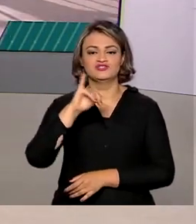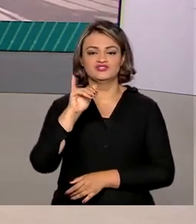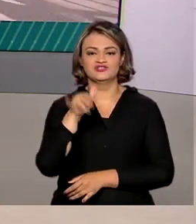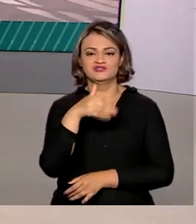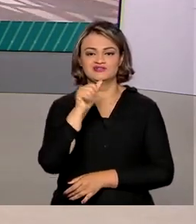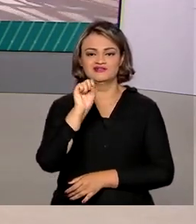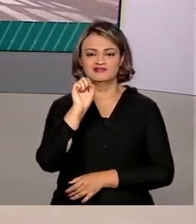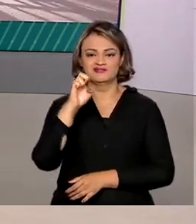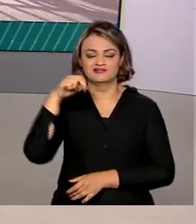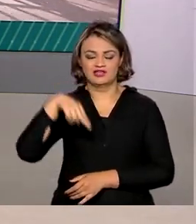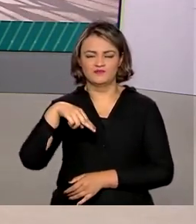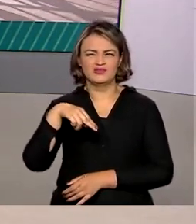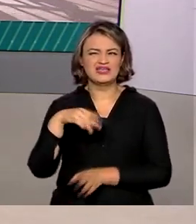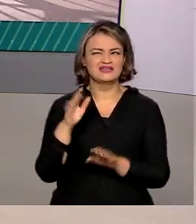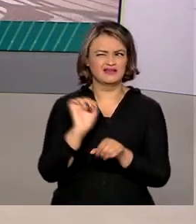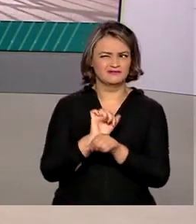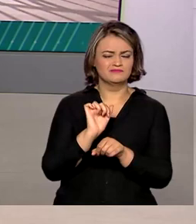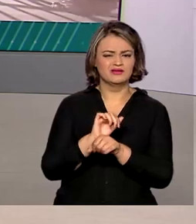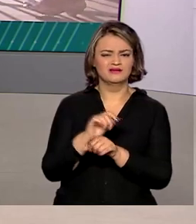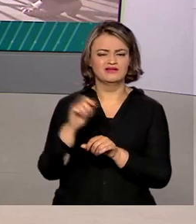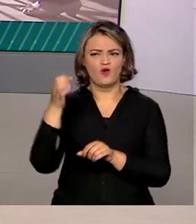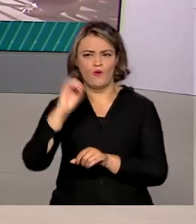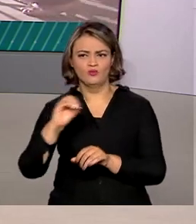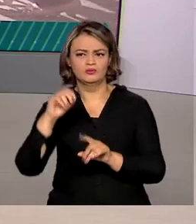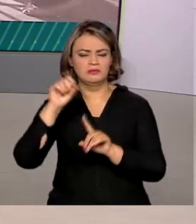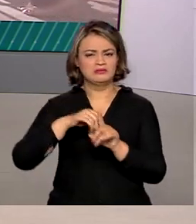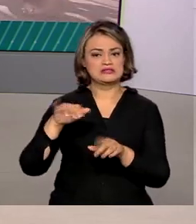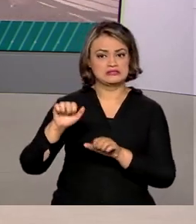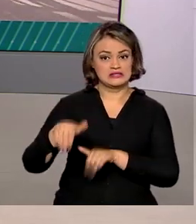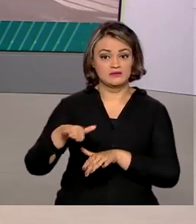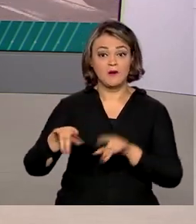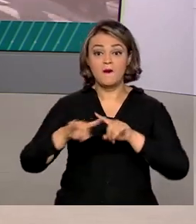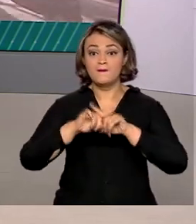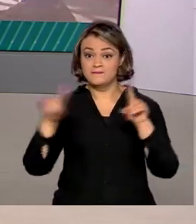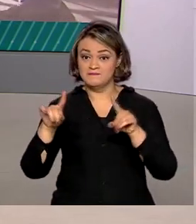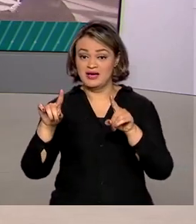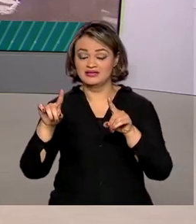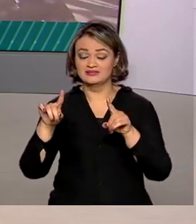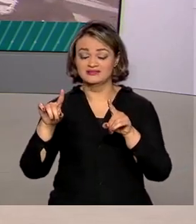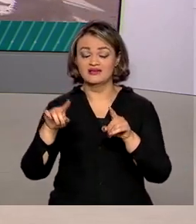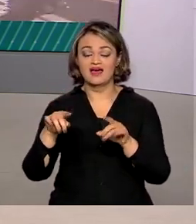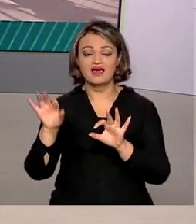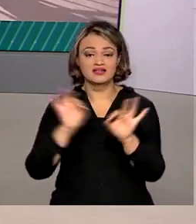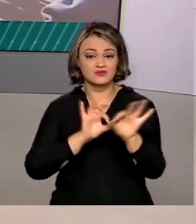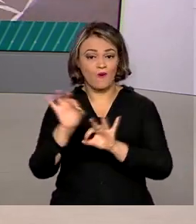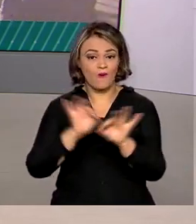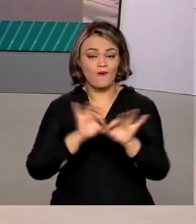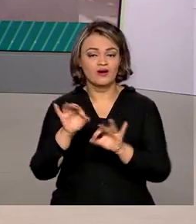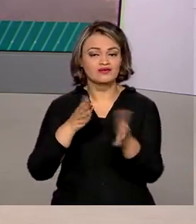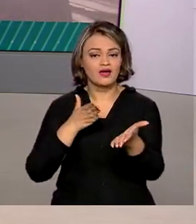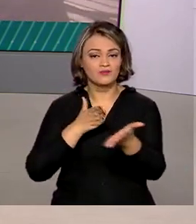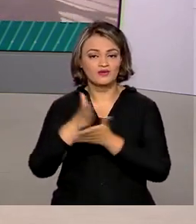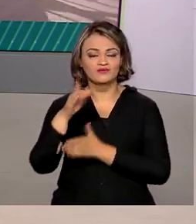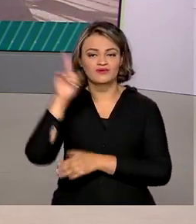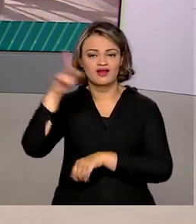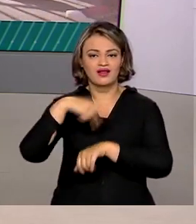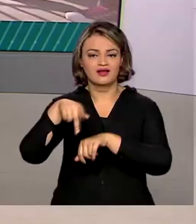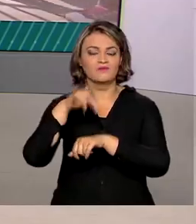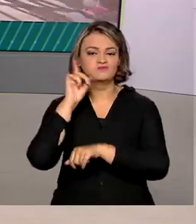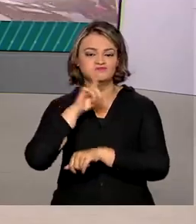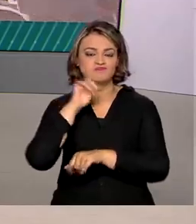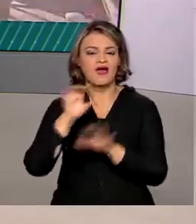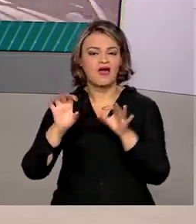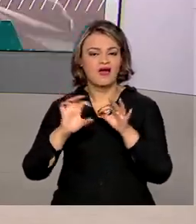que ocorreria entre outubro e dezembro foi adiantada após a aprovação da Agência Reguladora de Medicamentos dos Estados